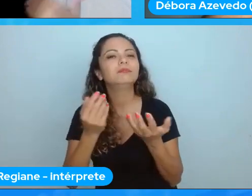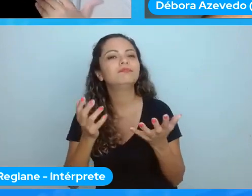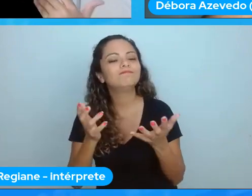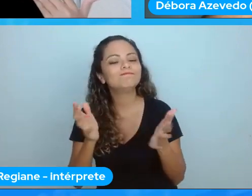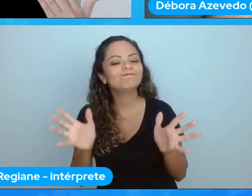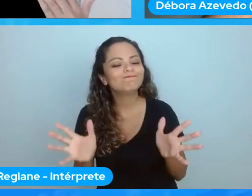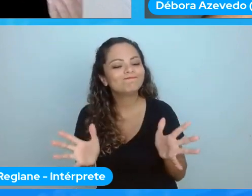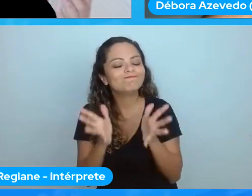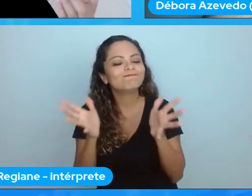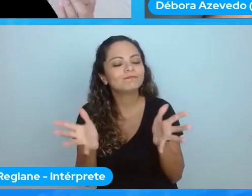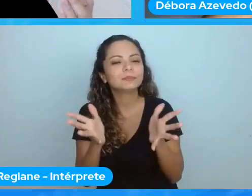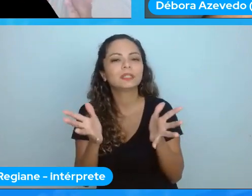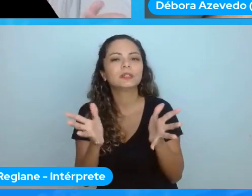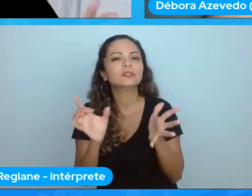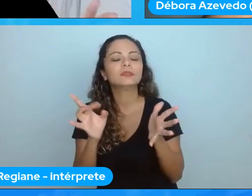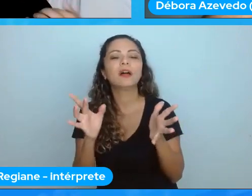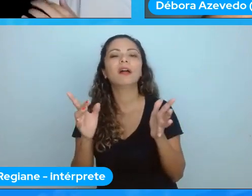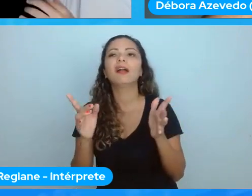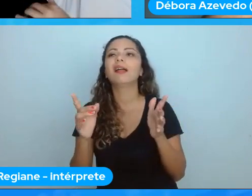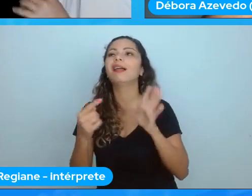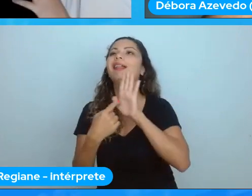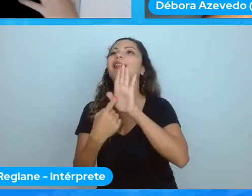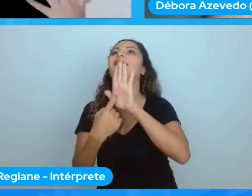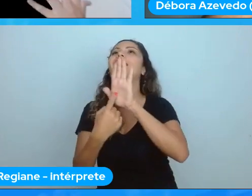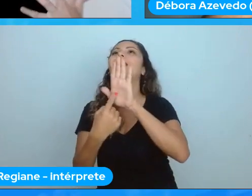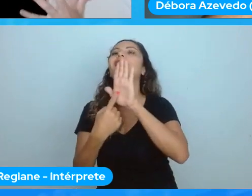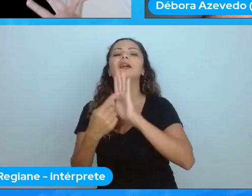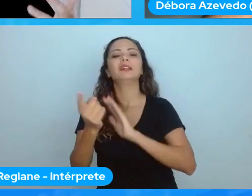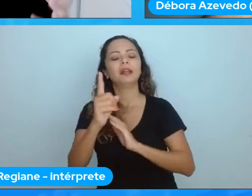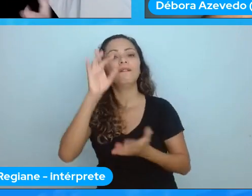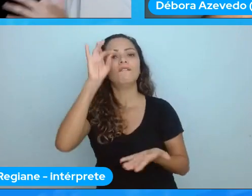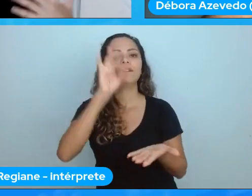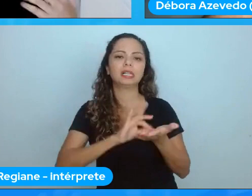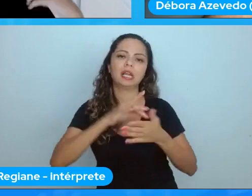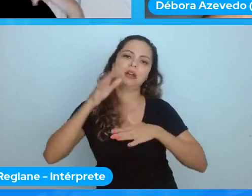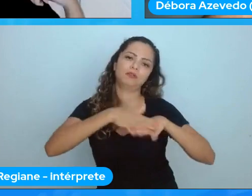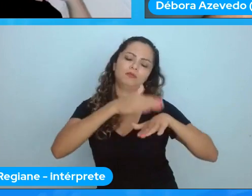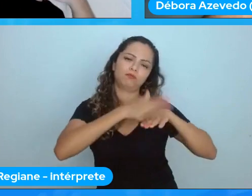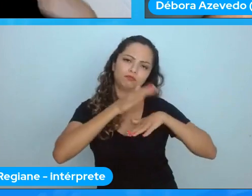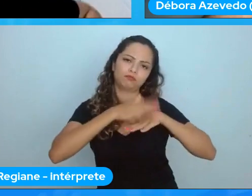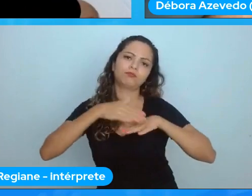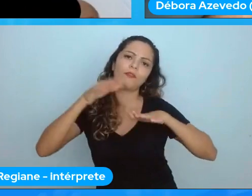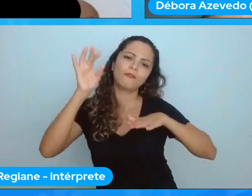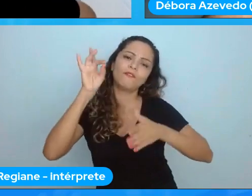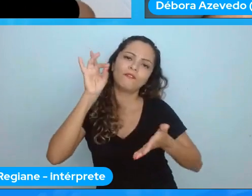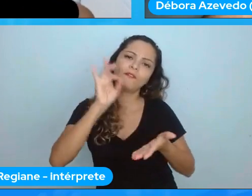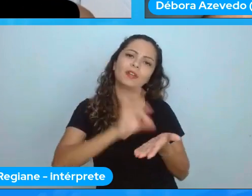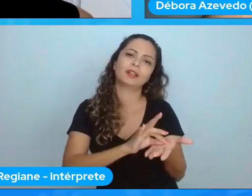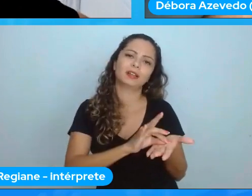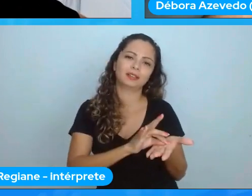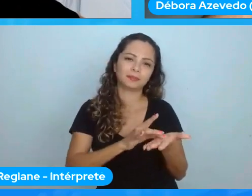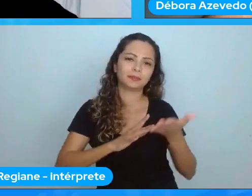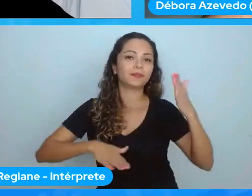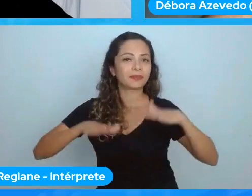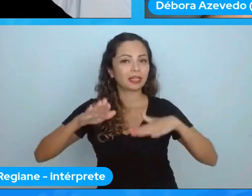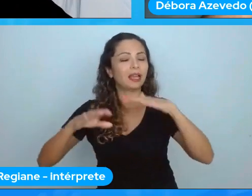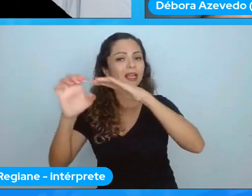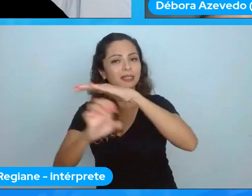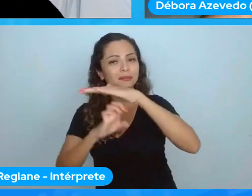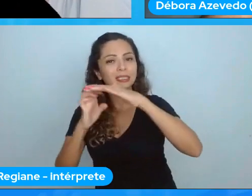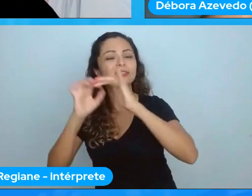pare de ser propaganda e eu acho que eu não sei muito bem empresas que têm um discurso que ficam muito propaganda